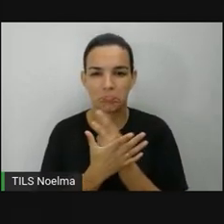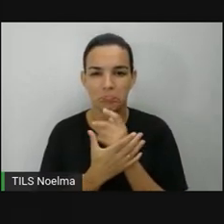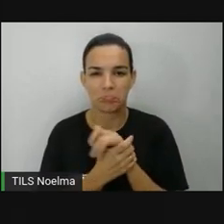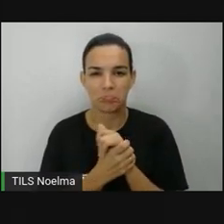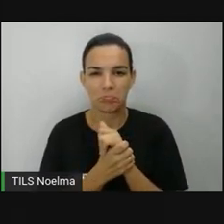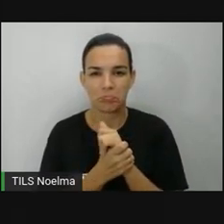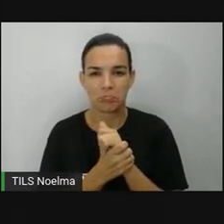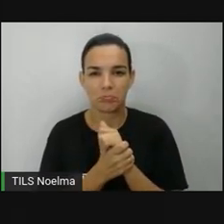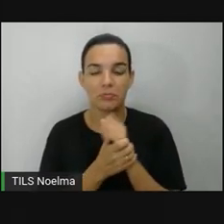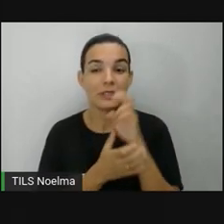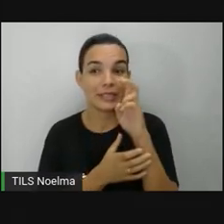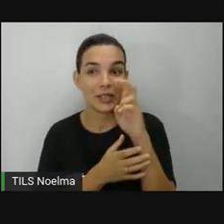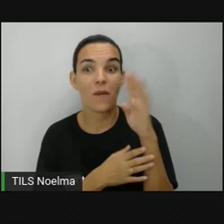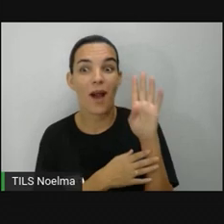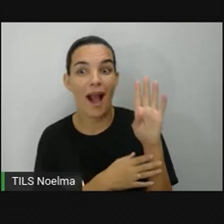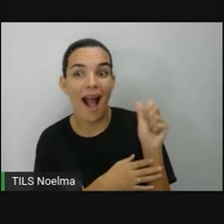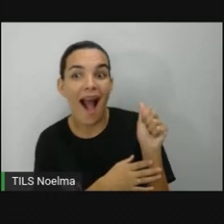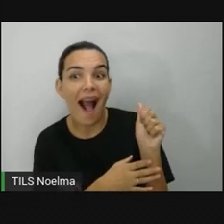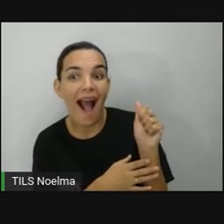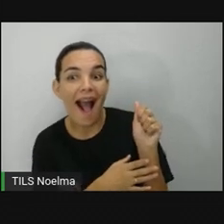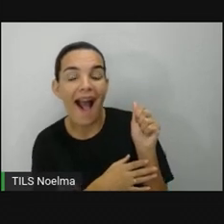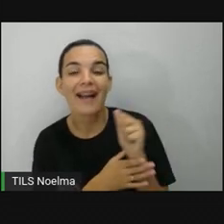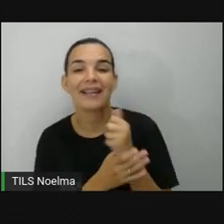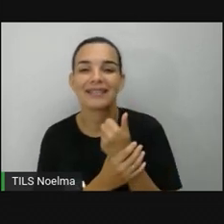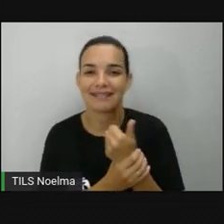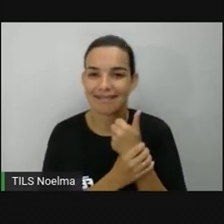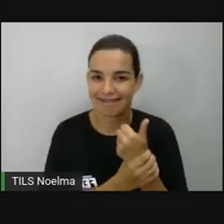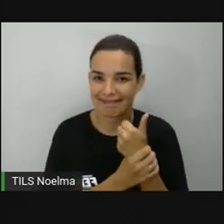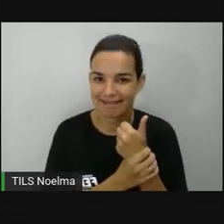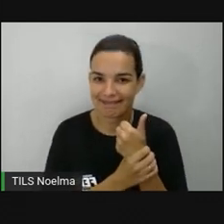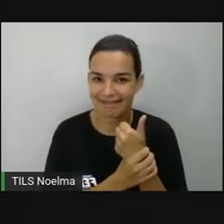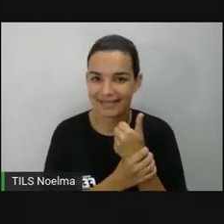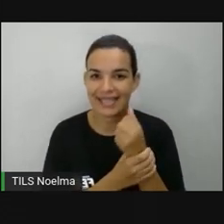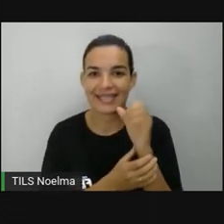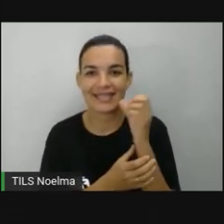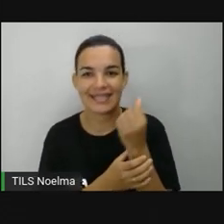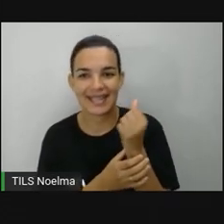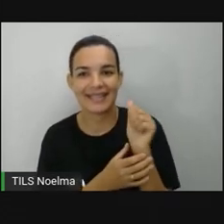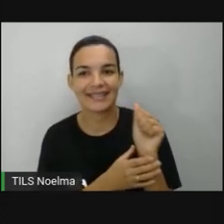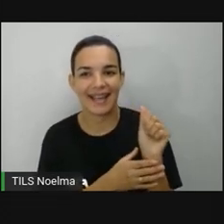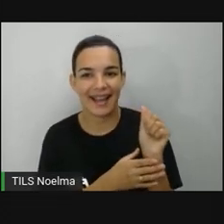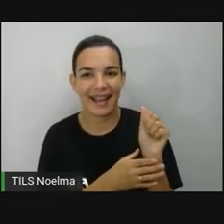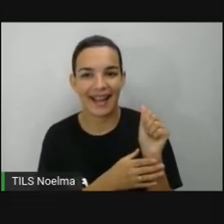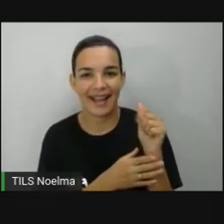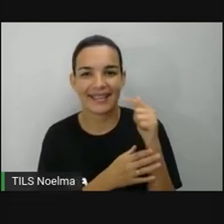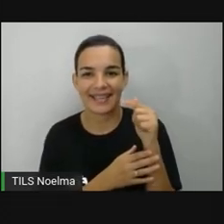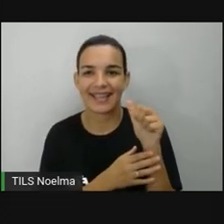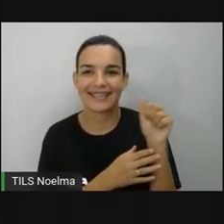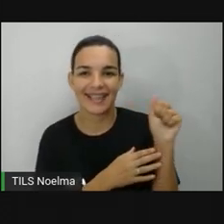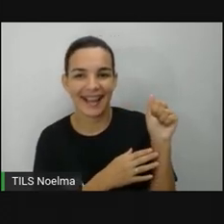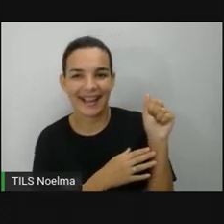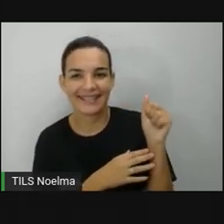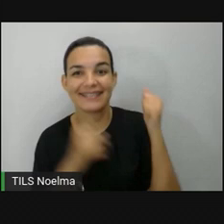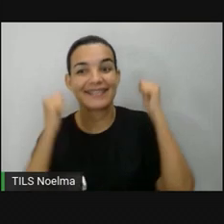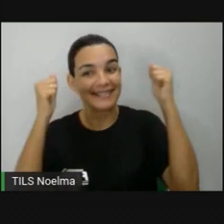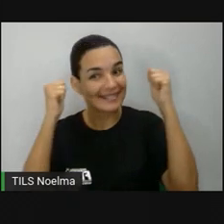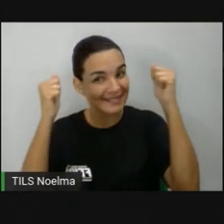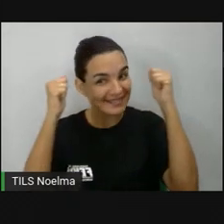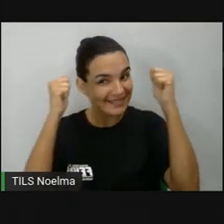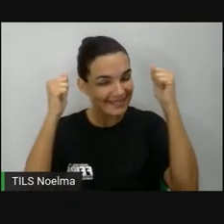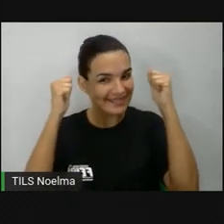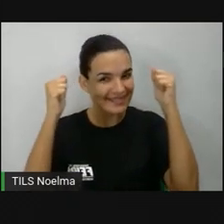5A 5A Acertou 2 de 4 6A 7A Acertou?